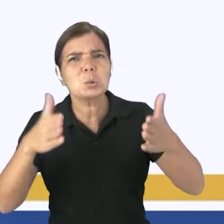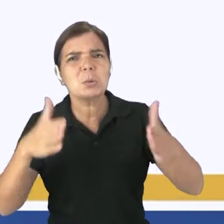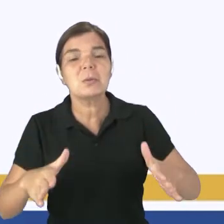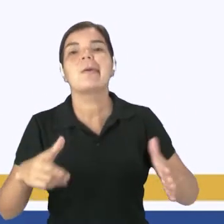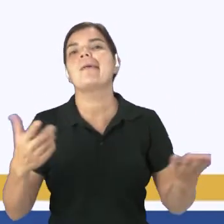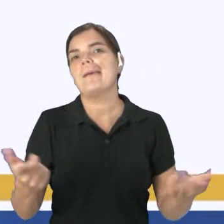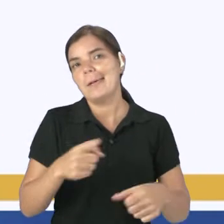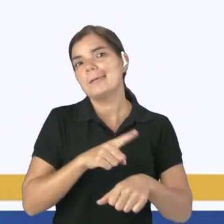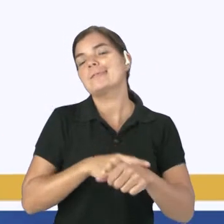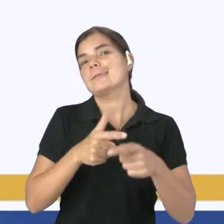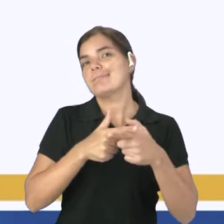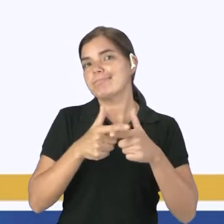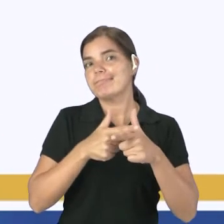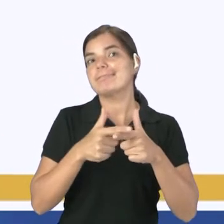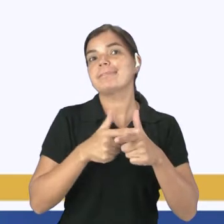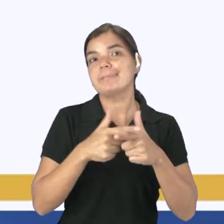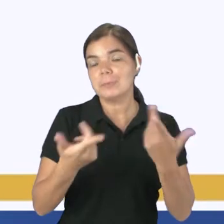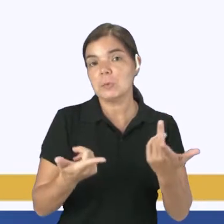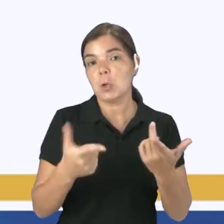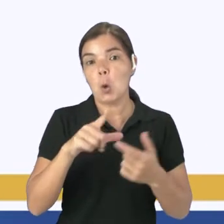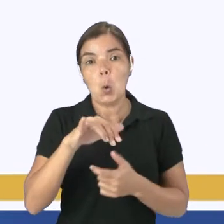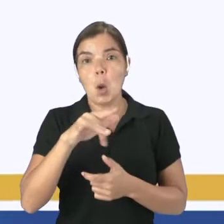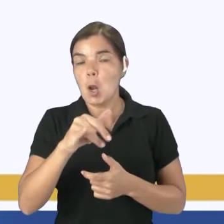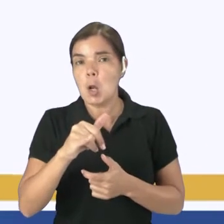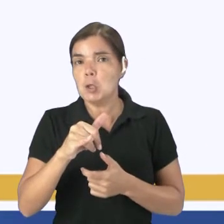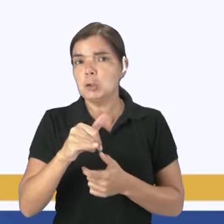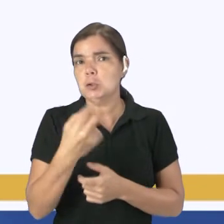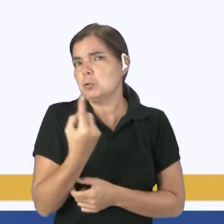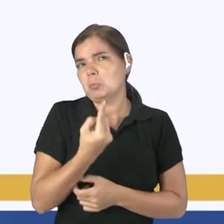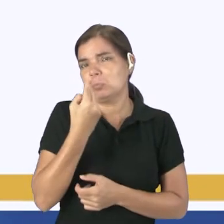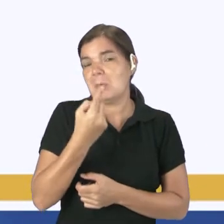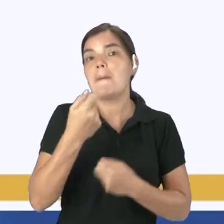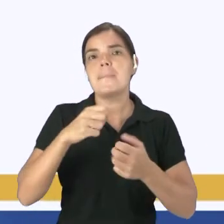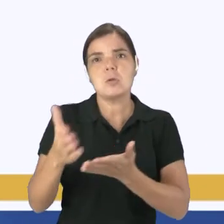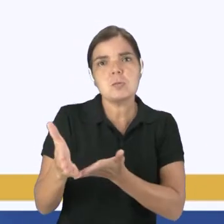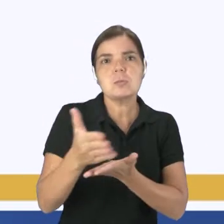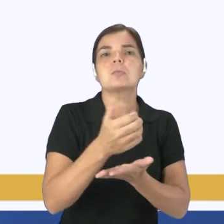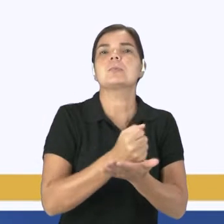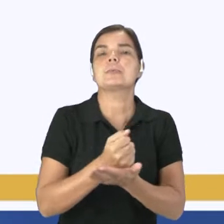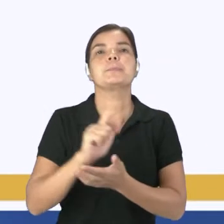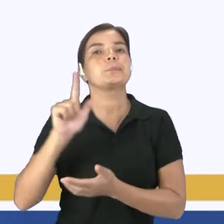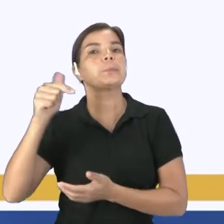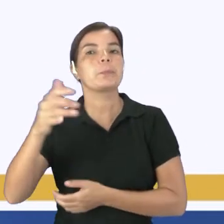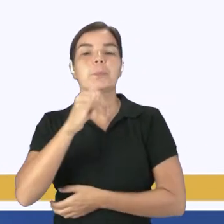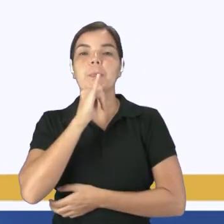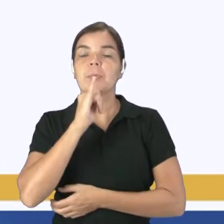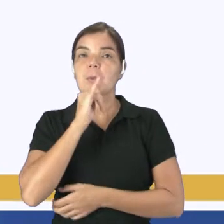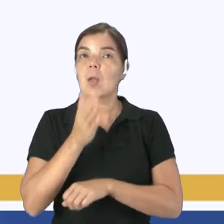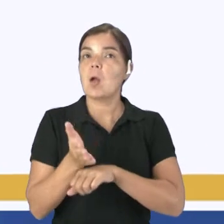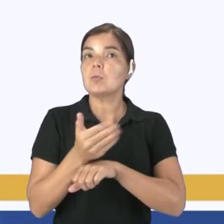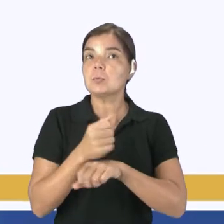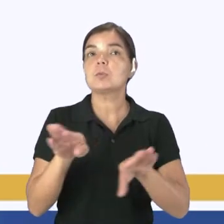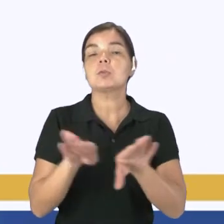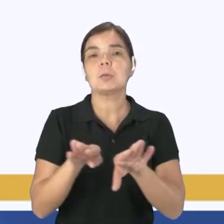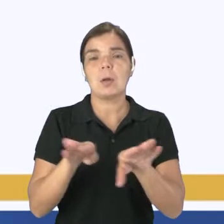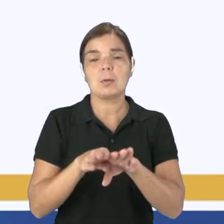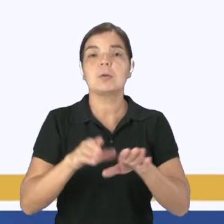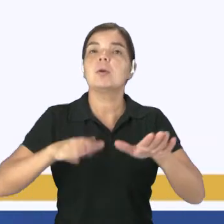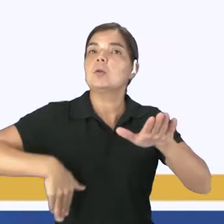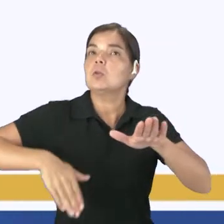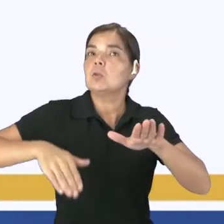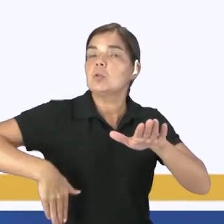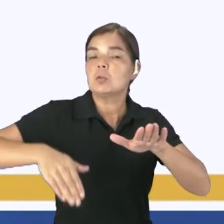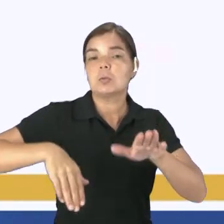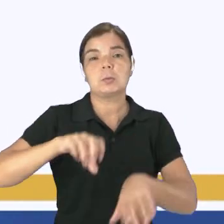ter uma consequência. Aquele lixo, ele não vai sair dali sozinho. Um outro exemplo que a gente tem bem recente é o que aconteceu aqui na Praia de São Conrado,